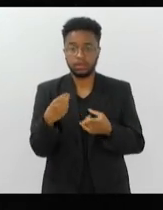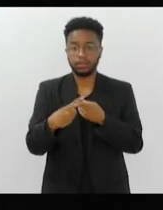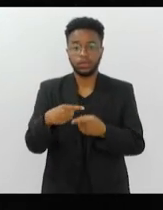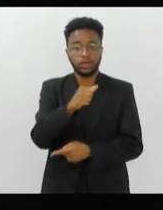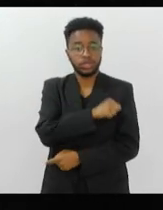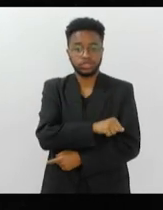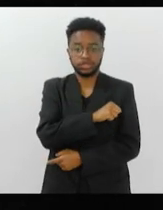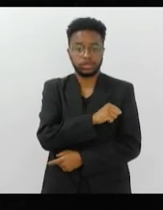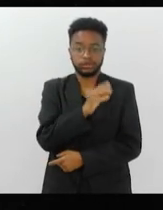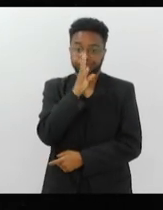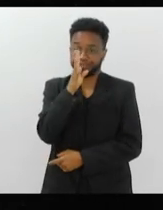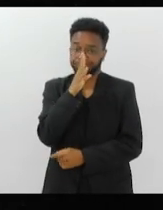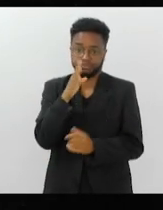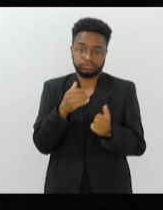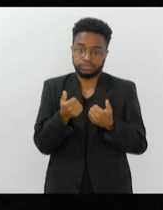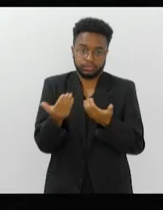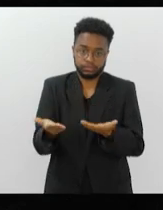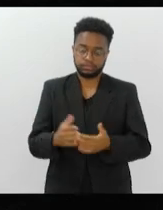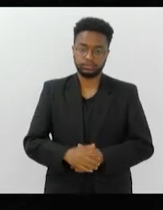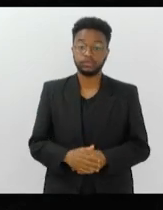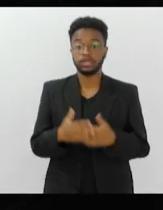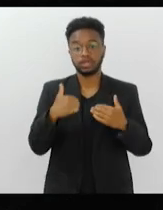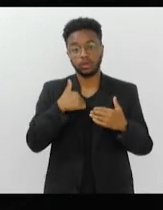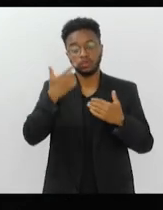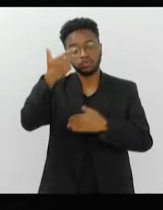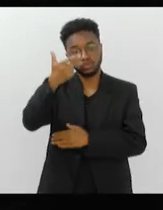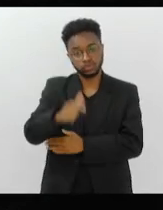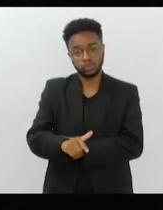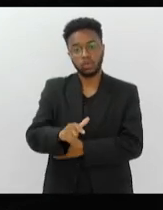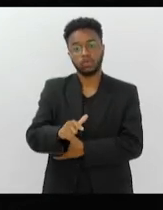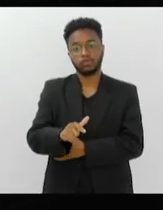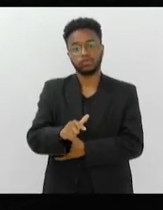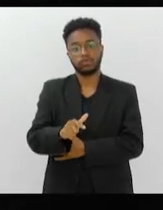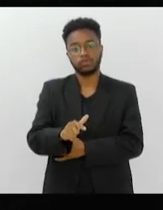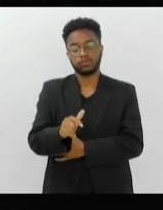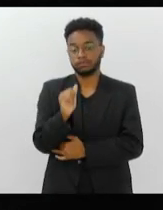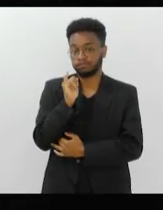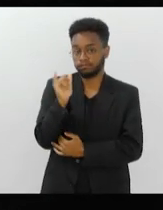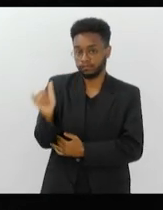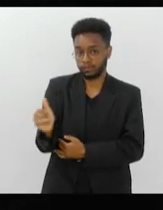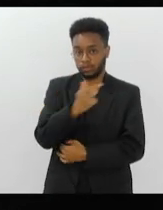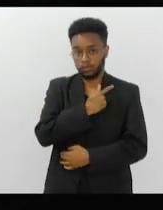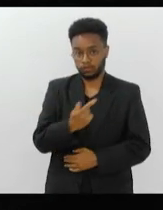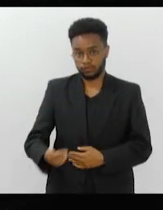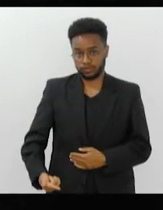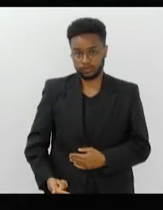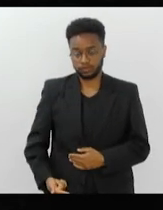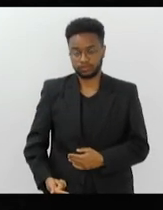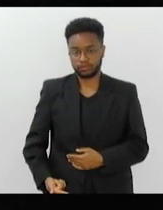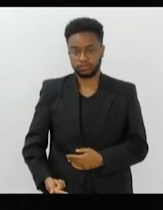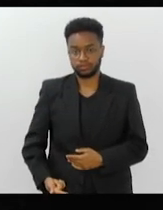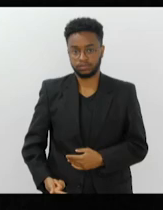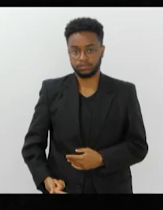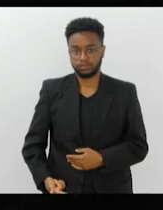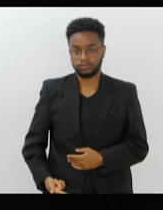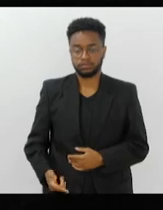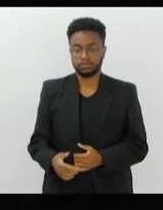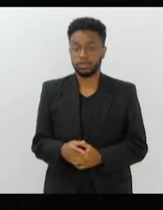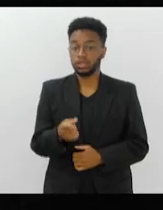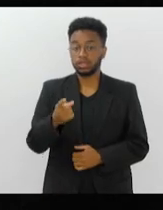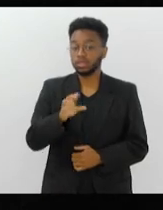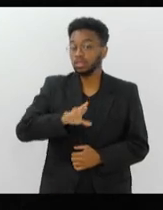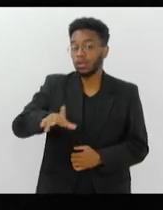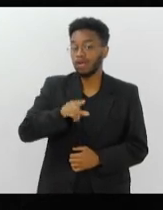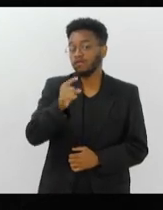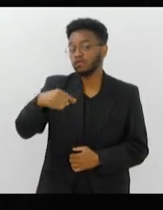entregue. Então, eu vou vir aqui, mais uma vez, ao nosso governo, não arrumem briga,